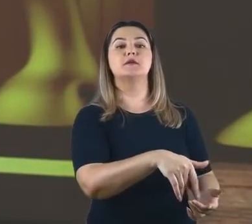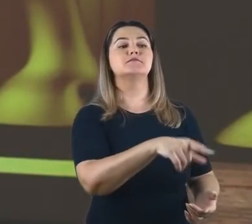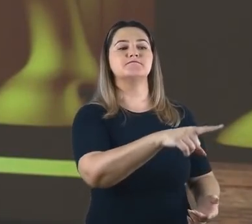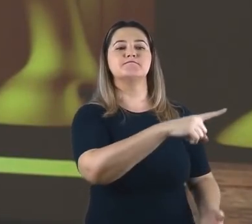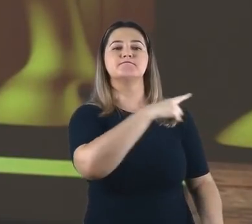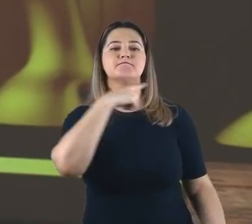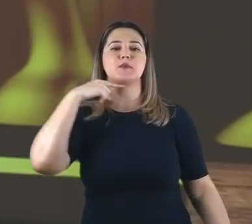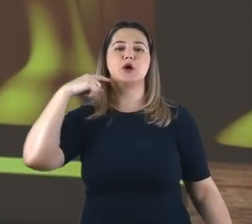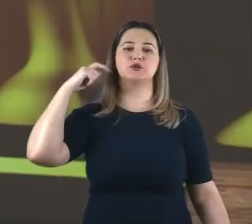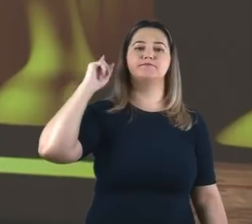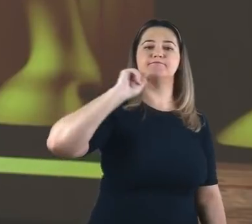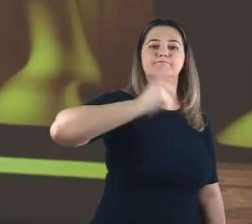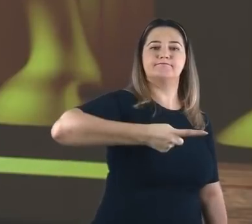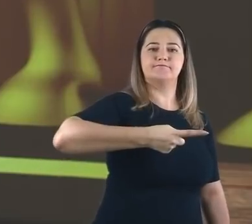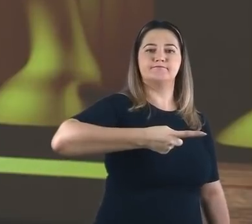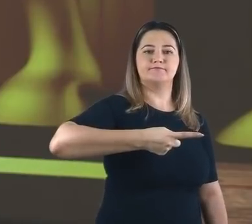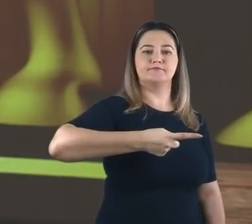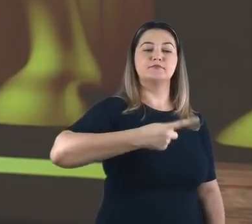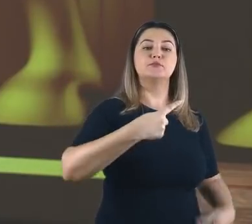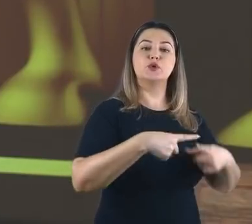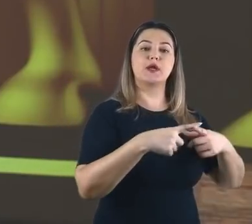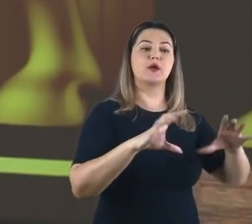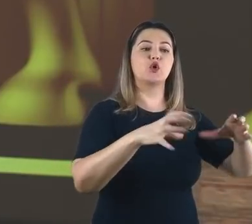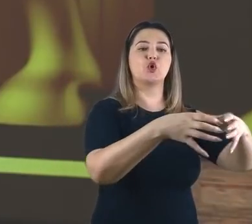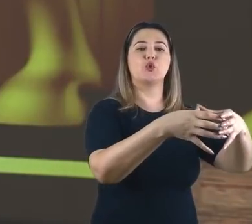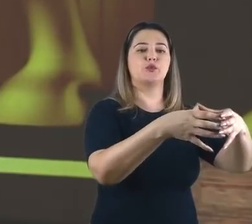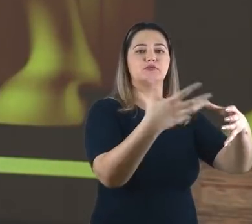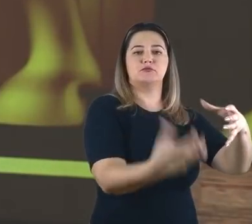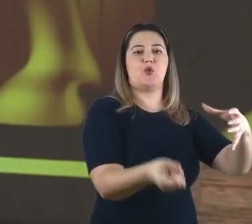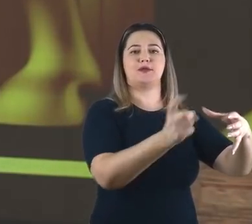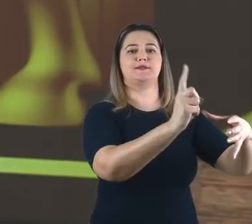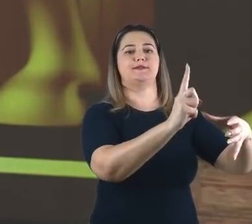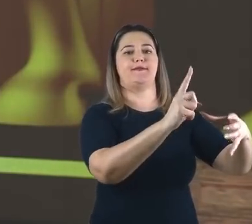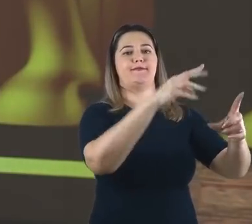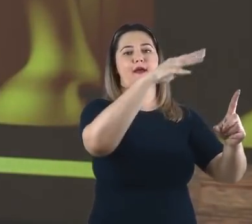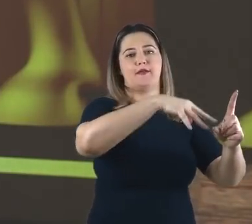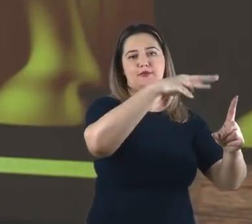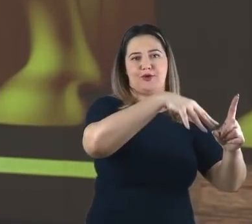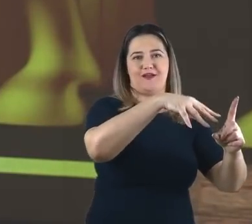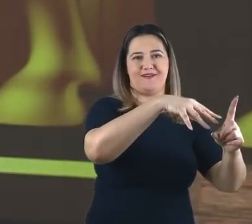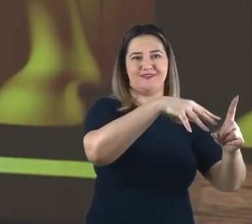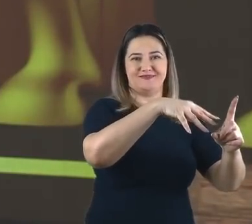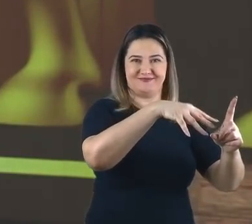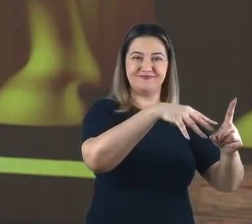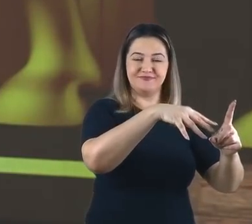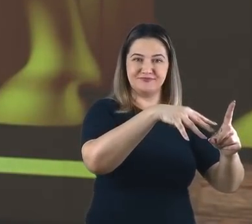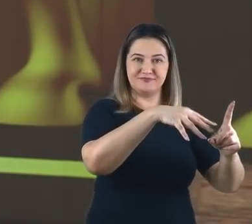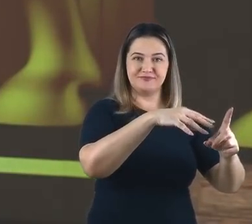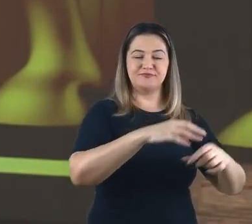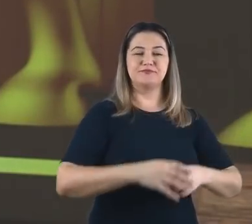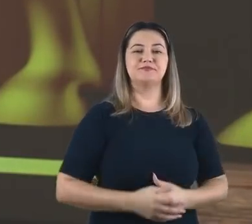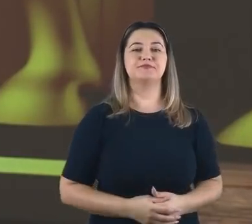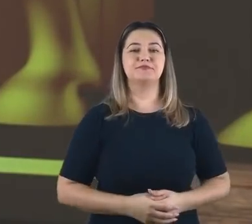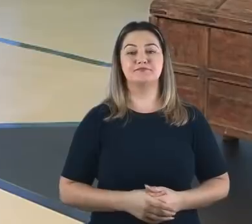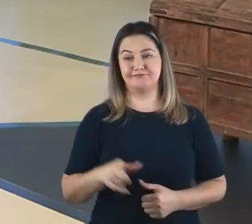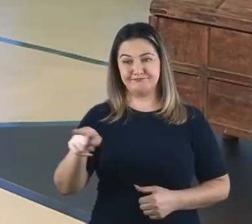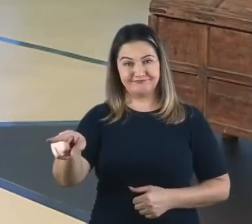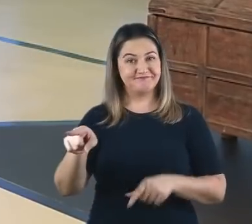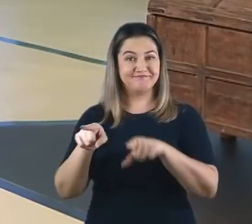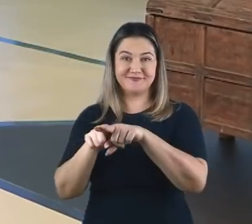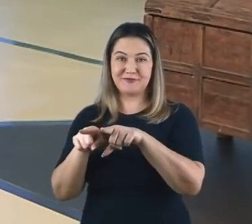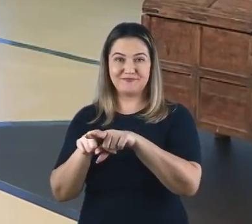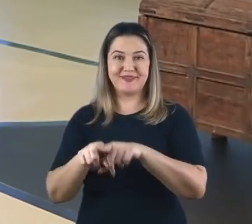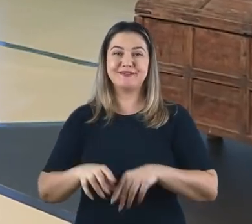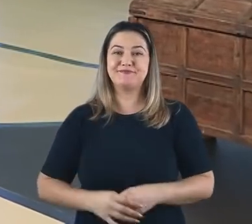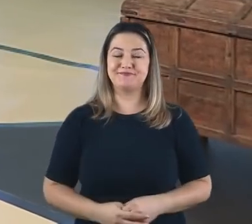em ambos os casos um grupo que resiste à tentação de adorar a imagem e ficam fiéis a Deus. O